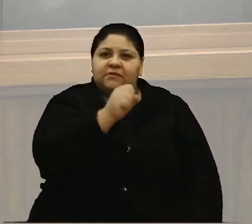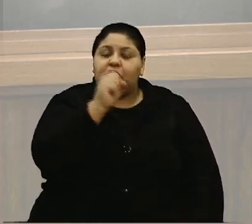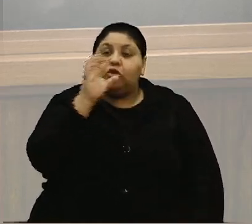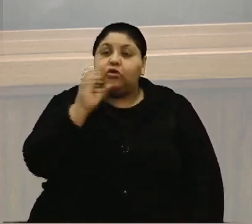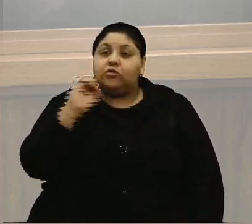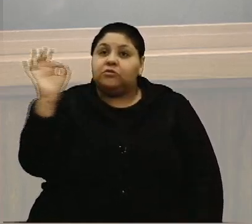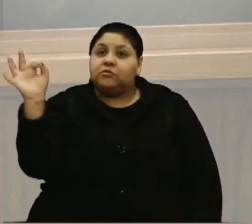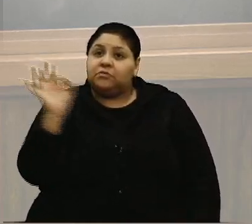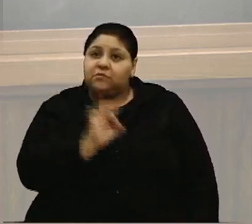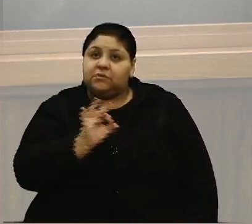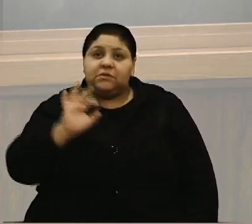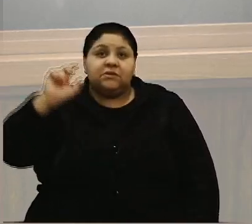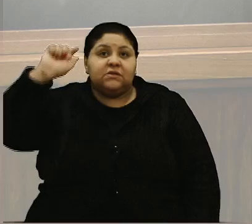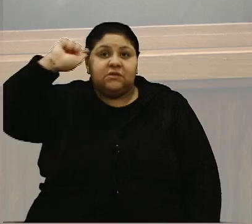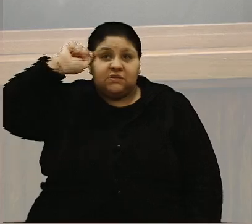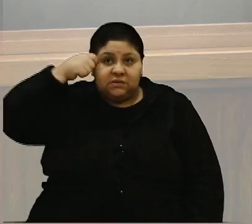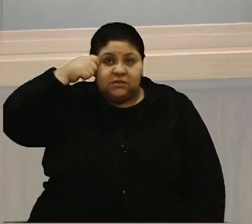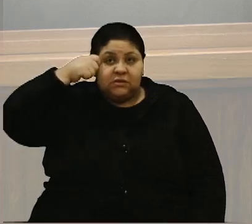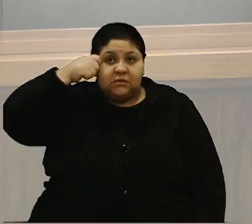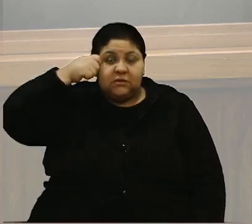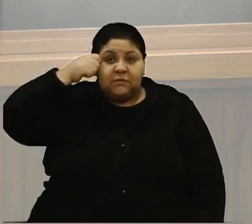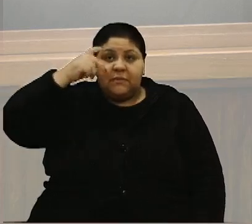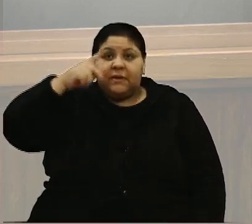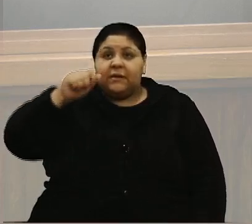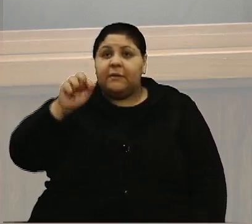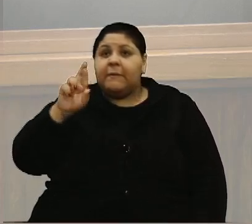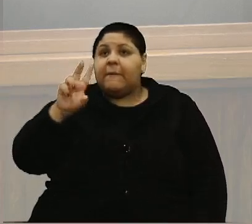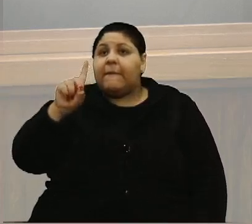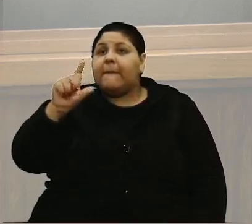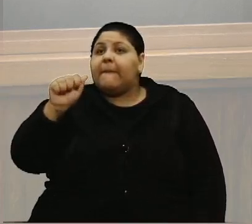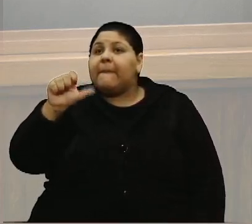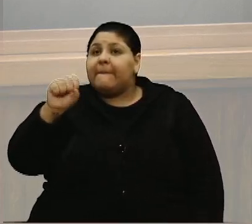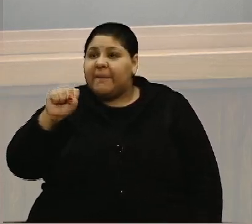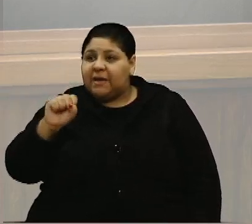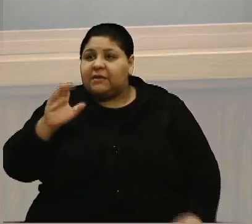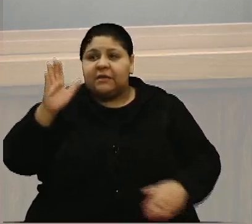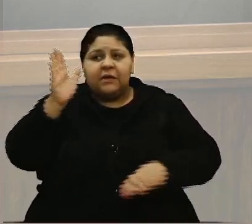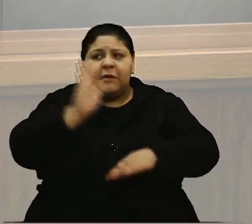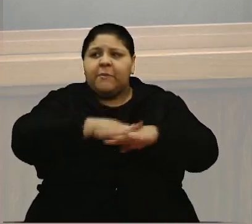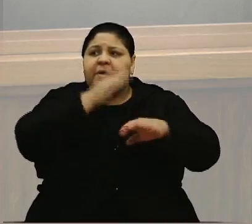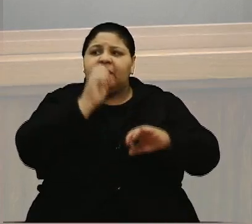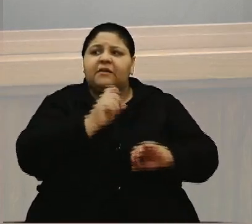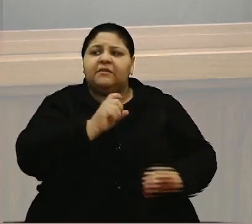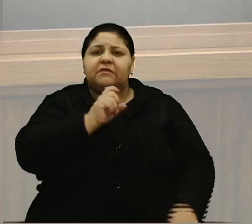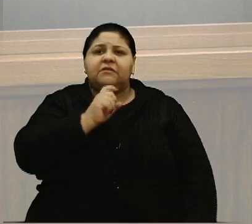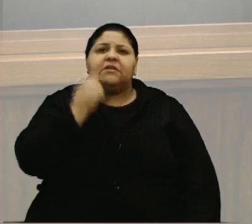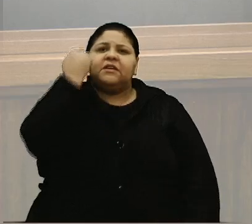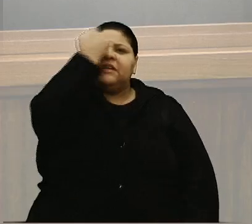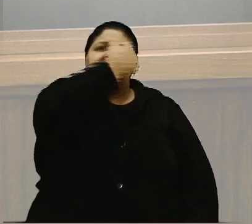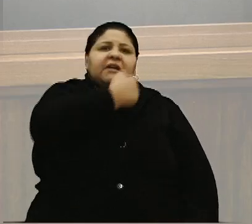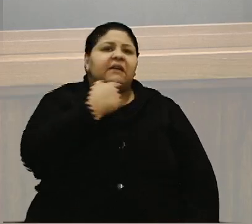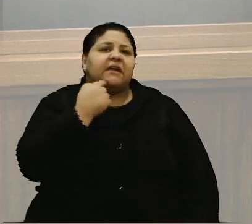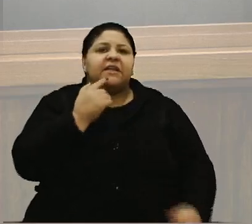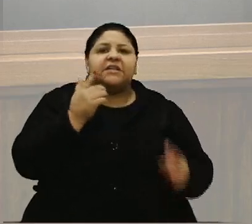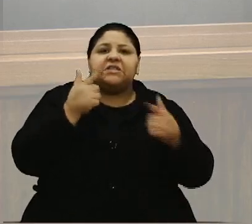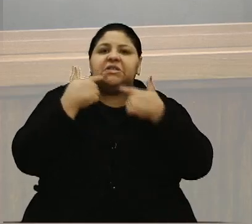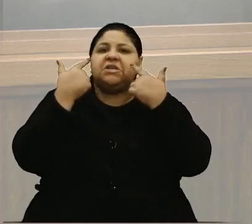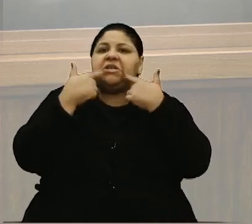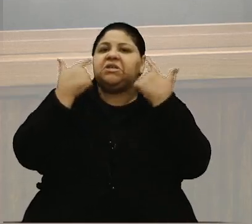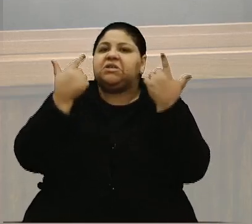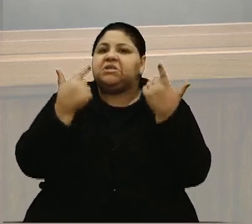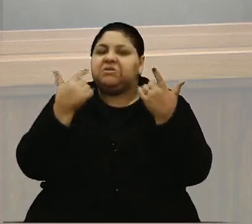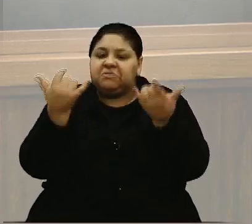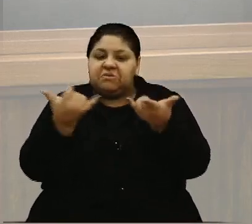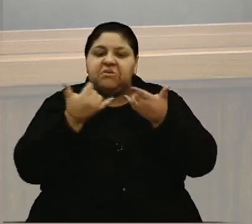são pretas e pardas. E por mais que muitos façam cara de riso quando eu falo isso, o